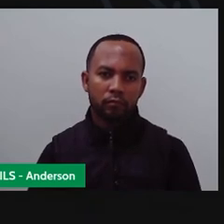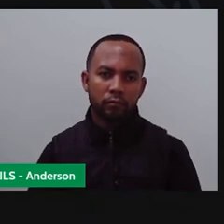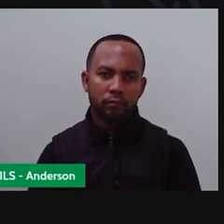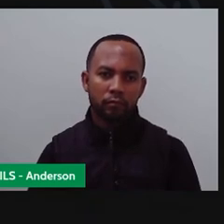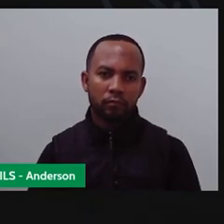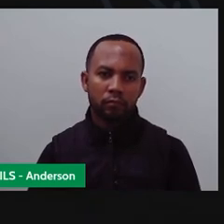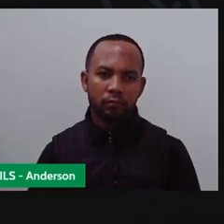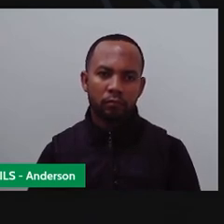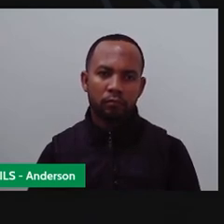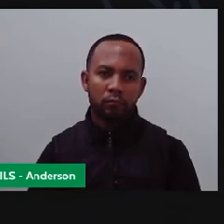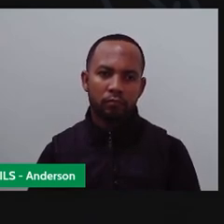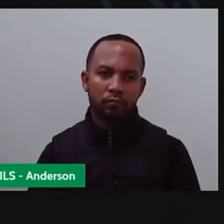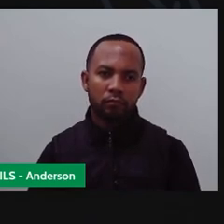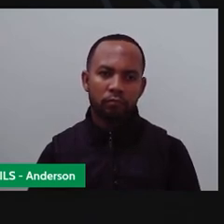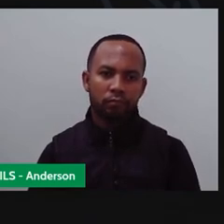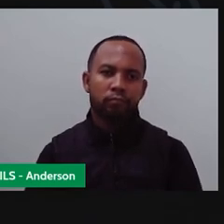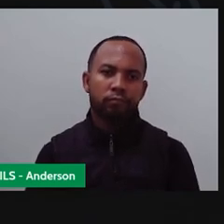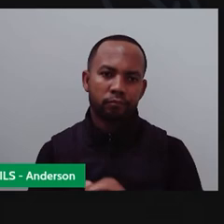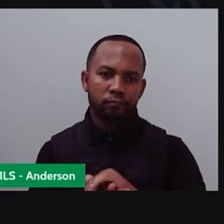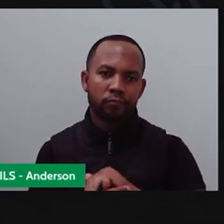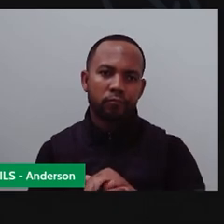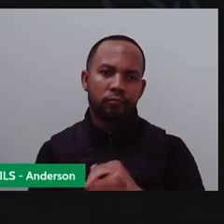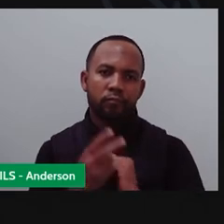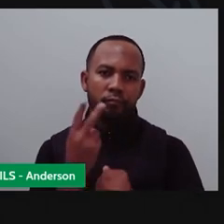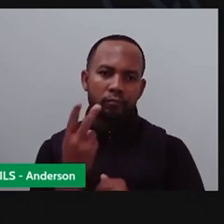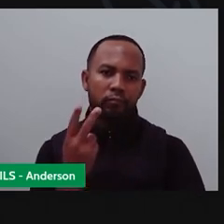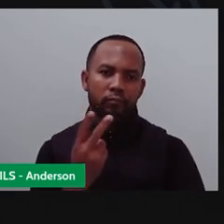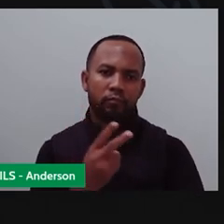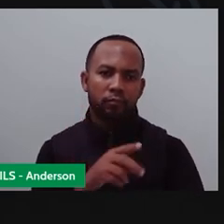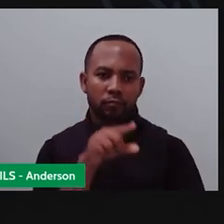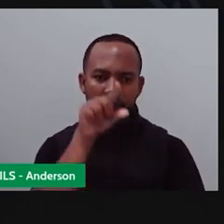Três. Ó. Um. Um.